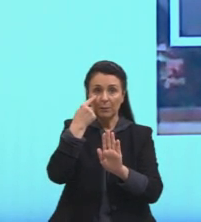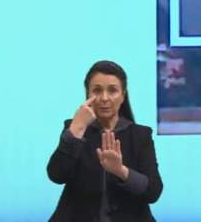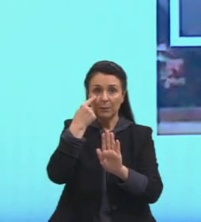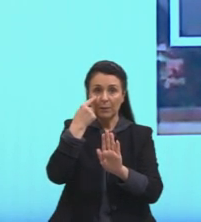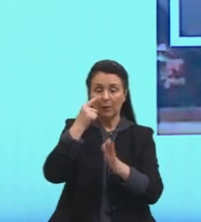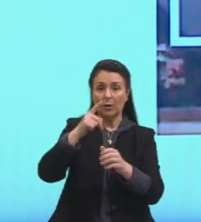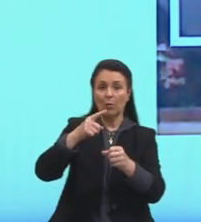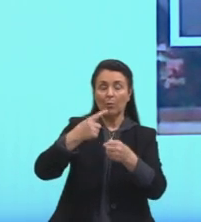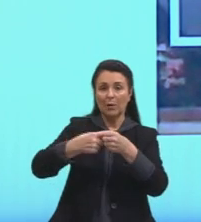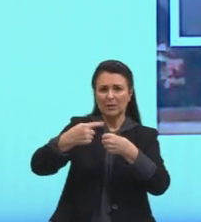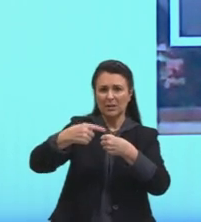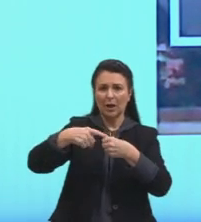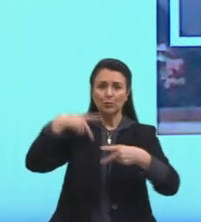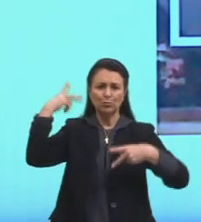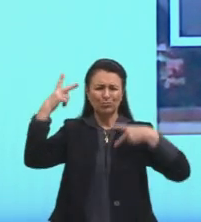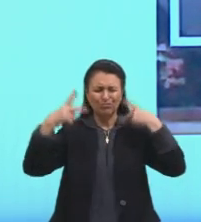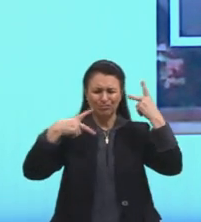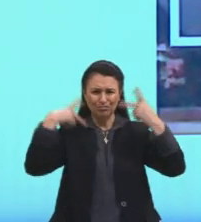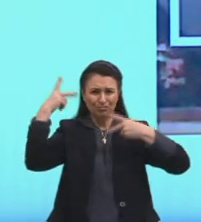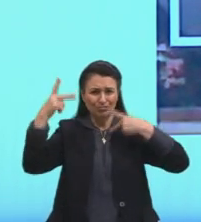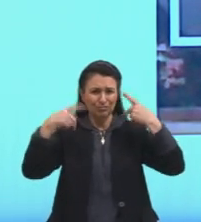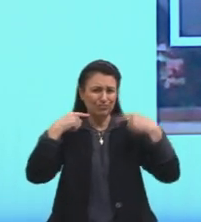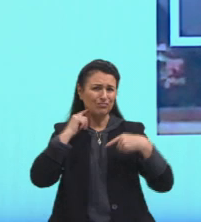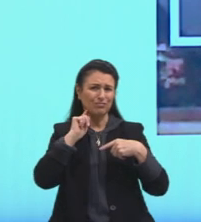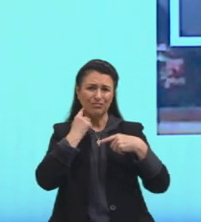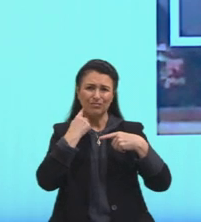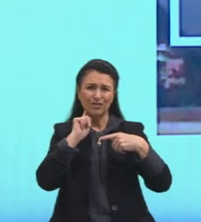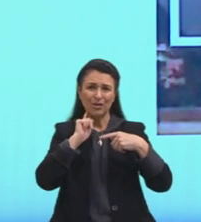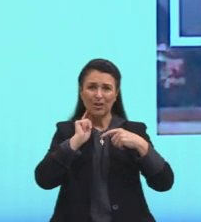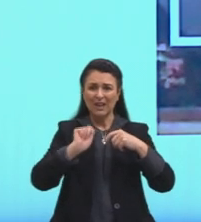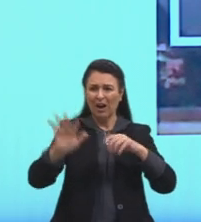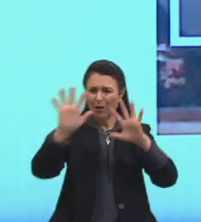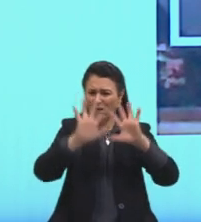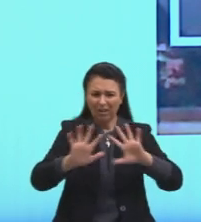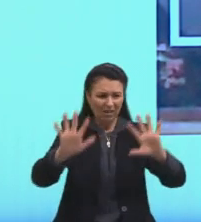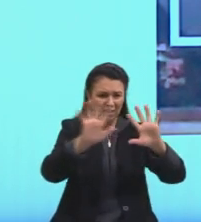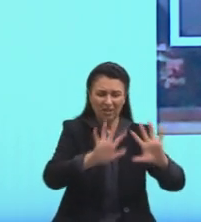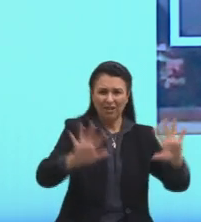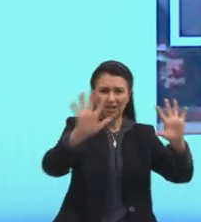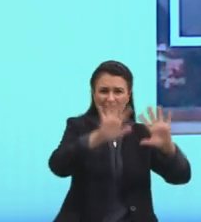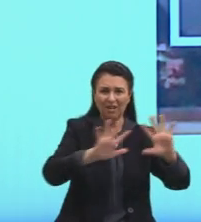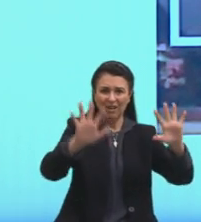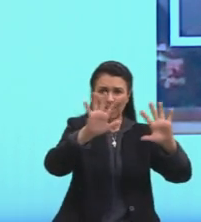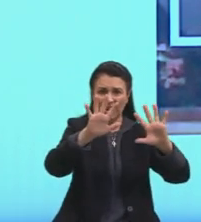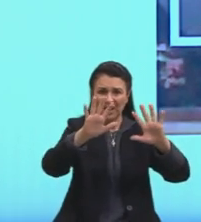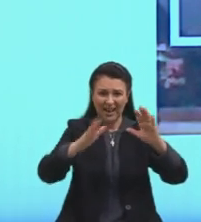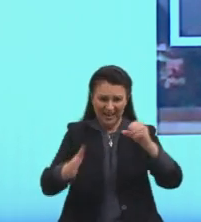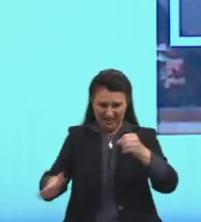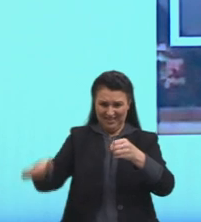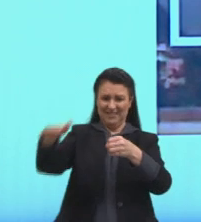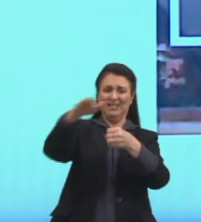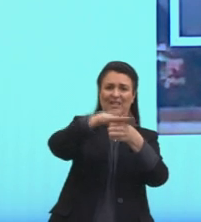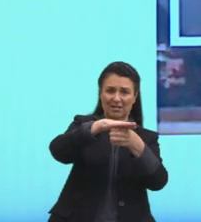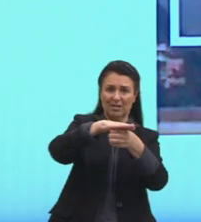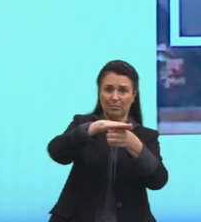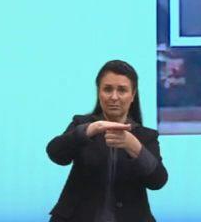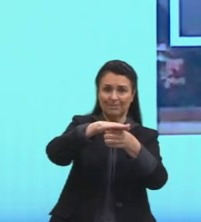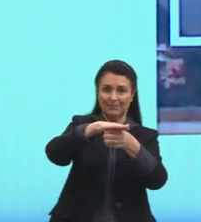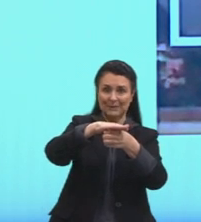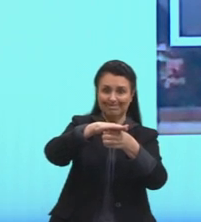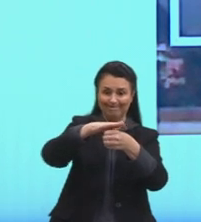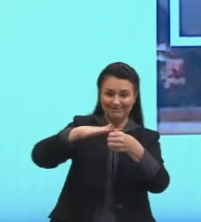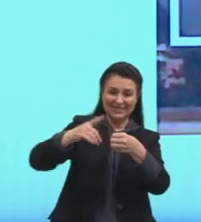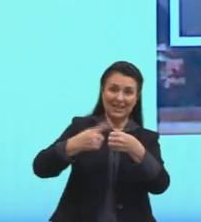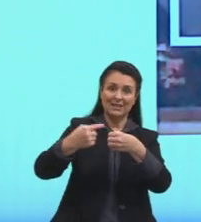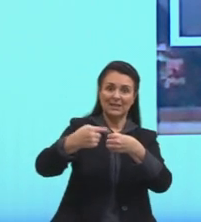uma cidade, a poluição, então não é dissipada, né, gurizada, ó, fica aí esse tampão, né, sobre a cidade,